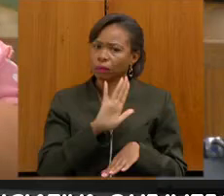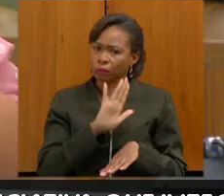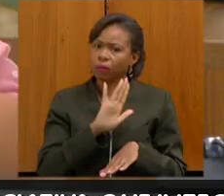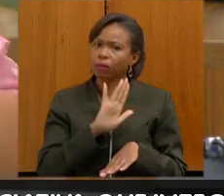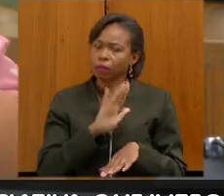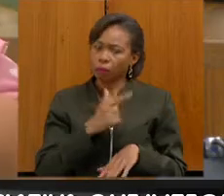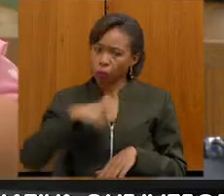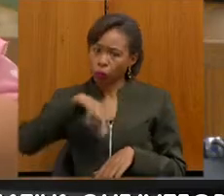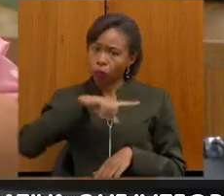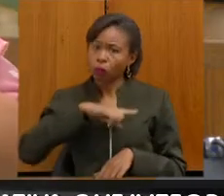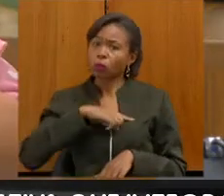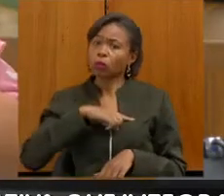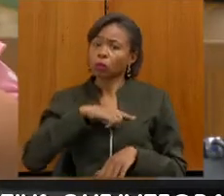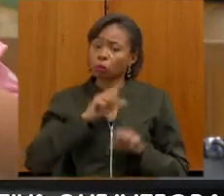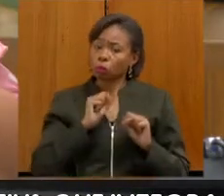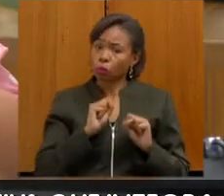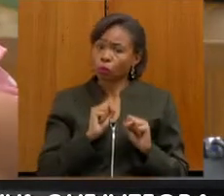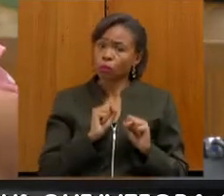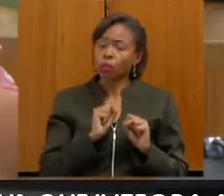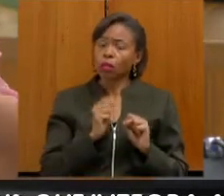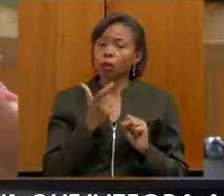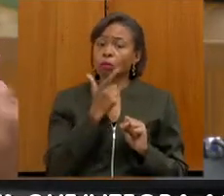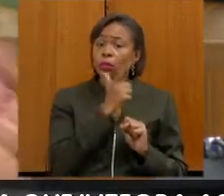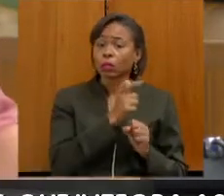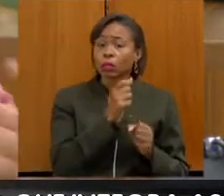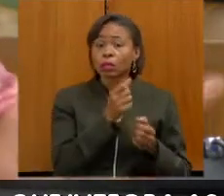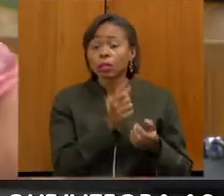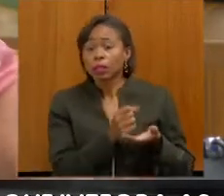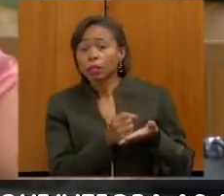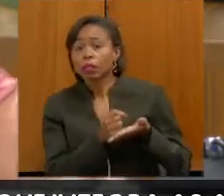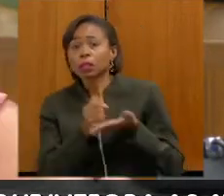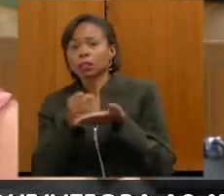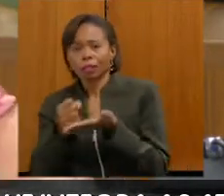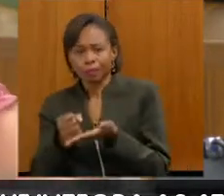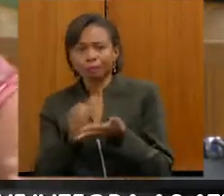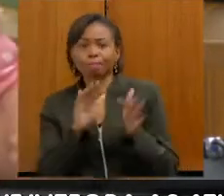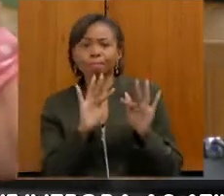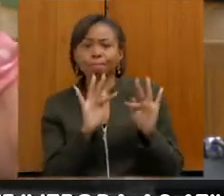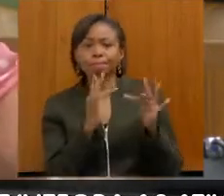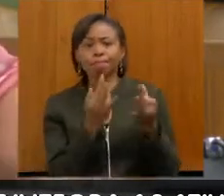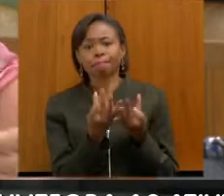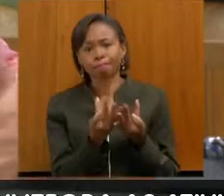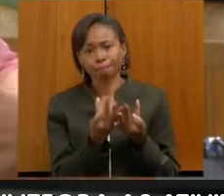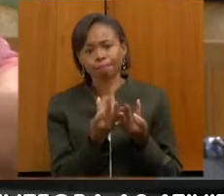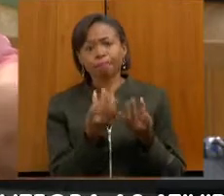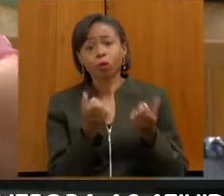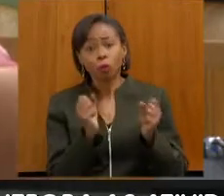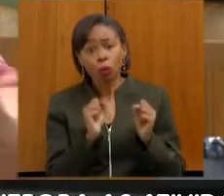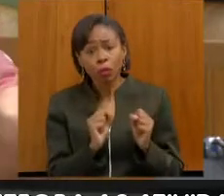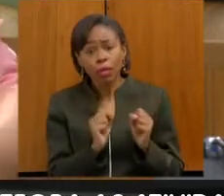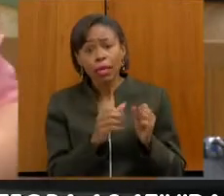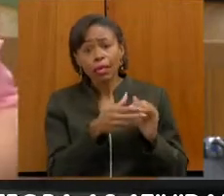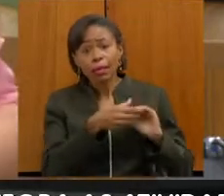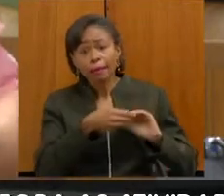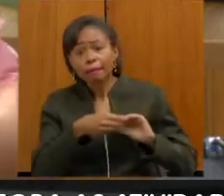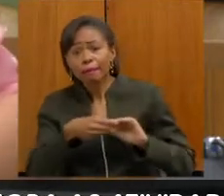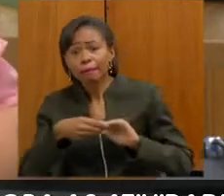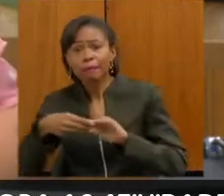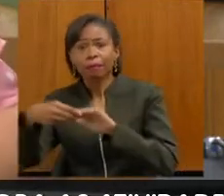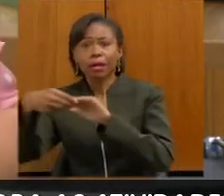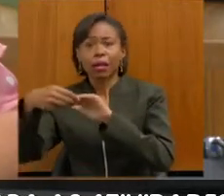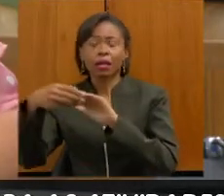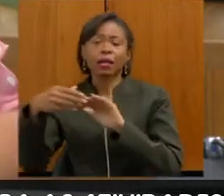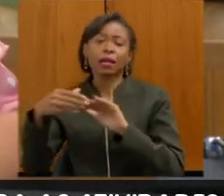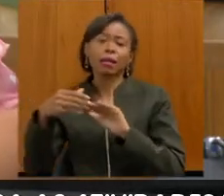lado para a gente, para ajudar as famílias a locomover, a levar essas crianças, essas